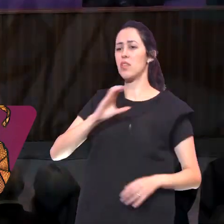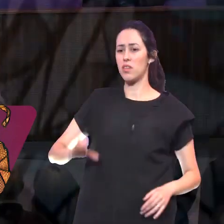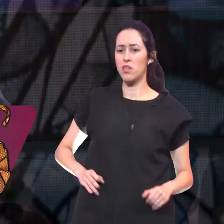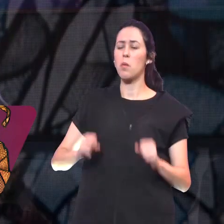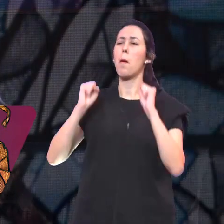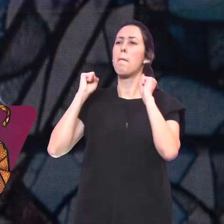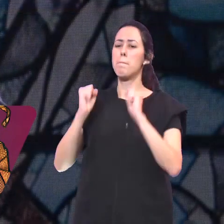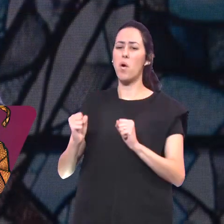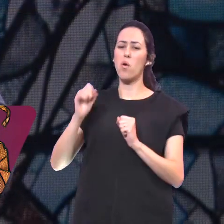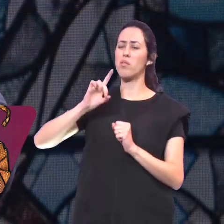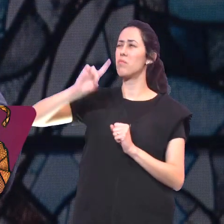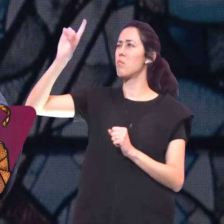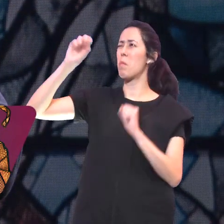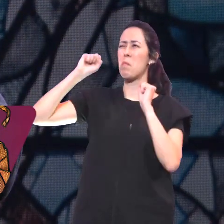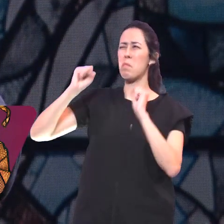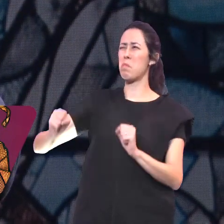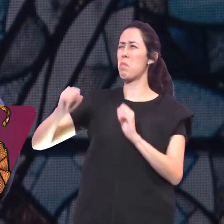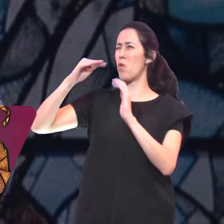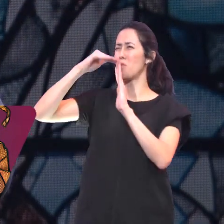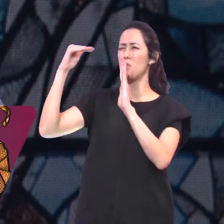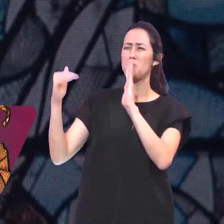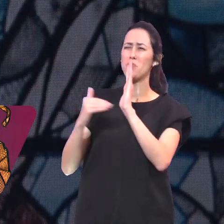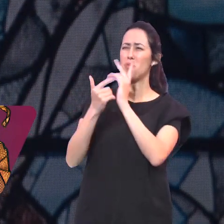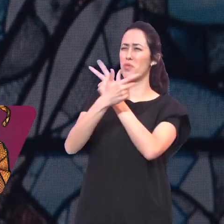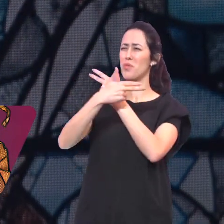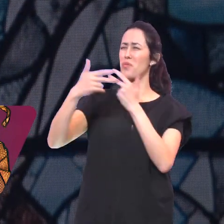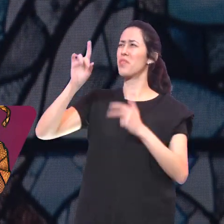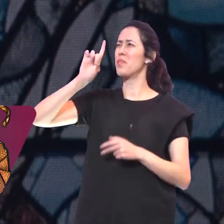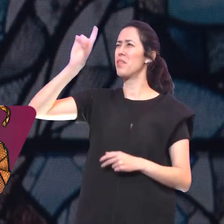Ele tudo pode Ele é o Senhor